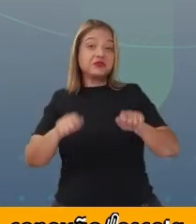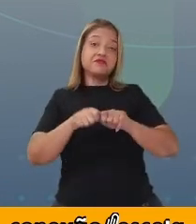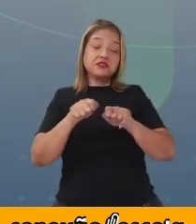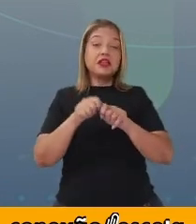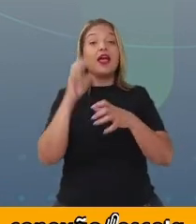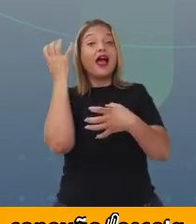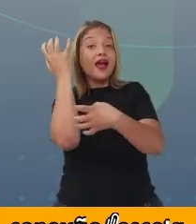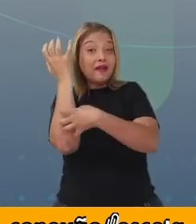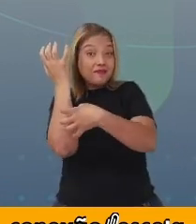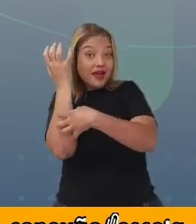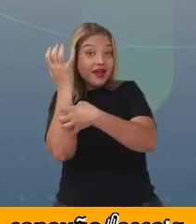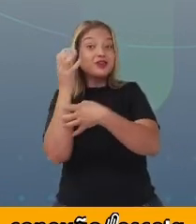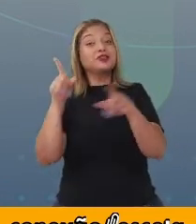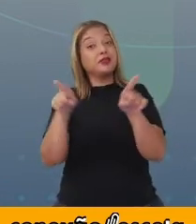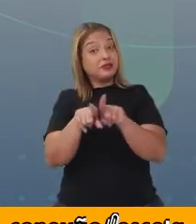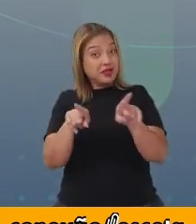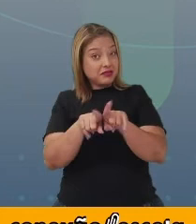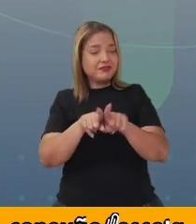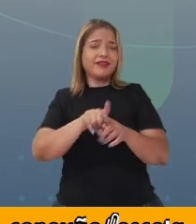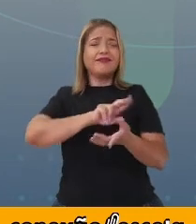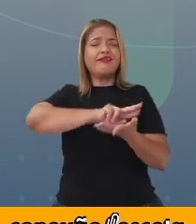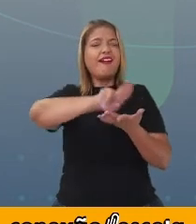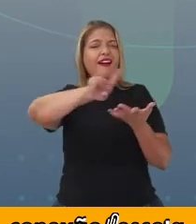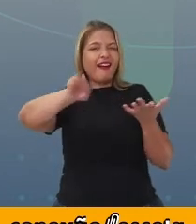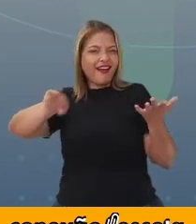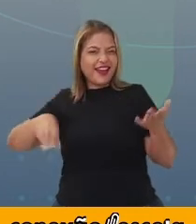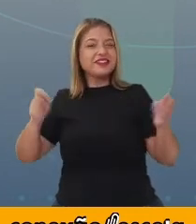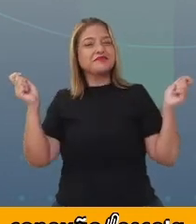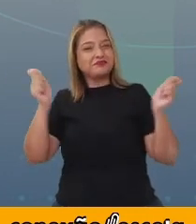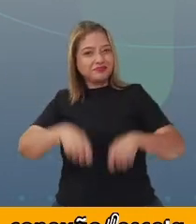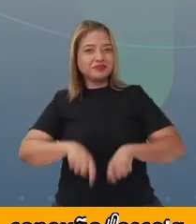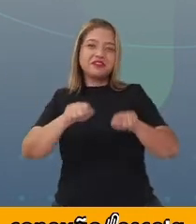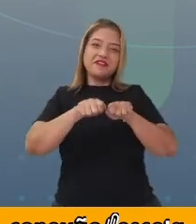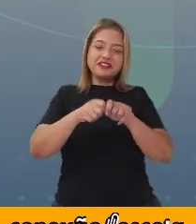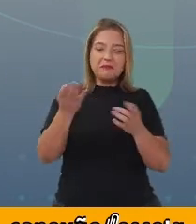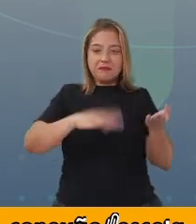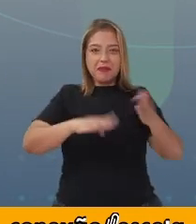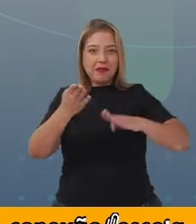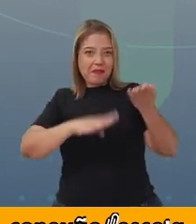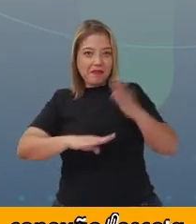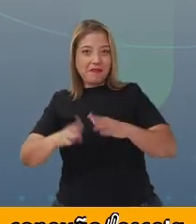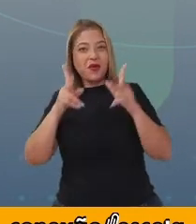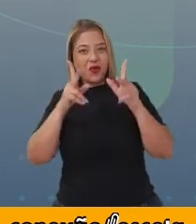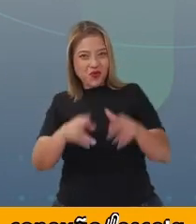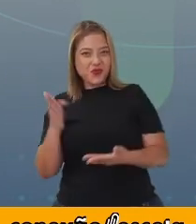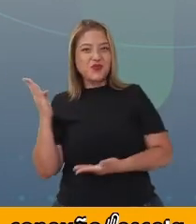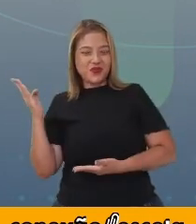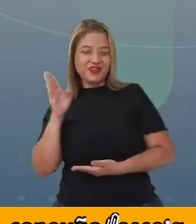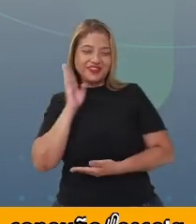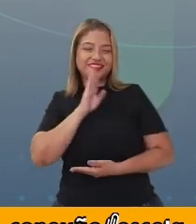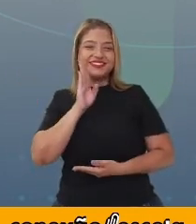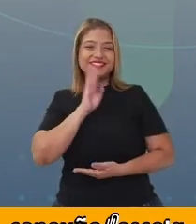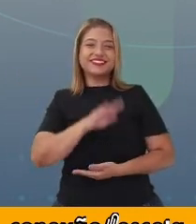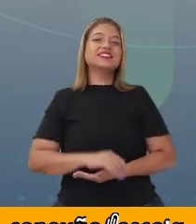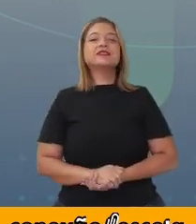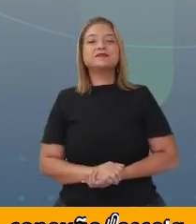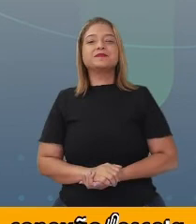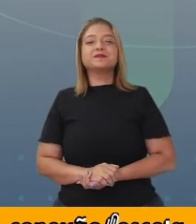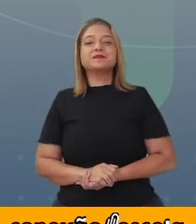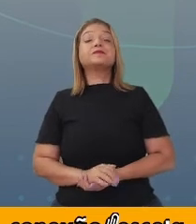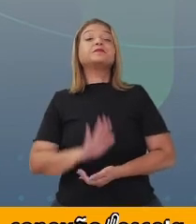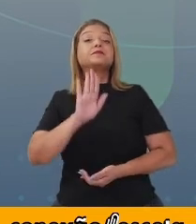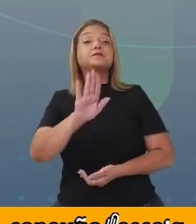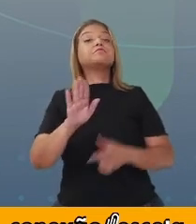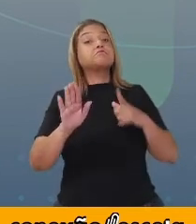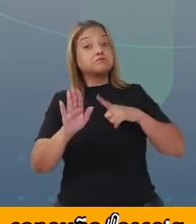Abacaxi. Olha quantas coisas a gente pode fazer da mesma dobra. Legal, não é mesmo? E aí,